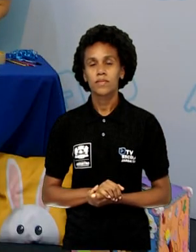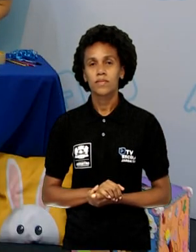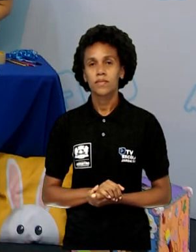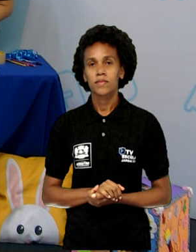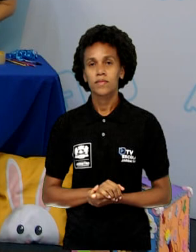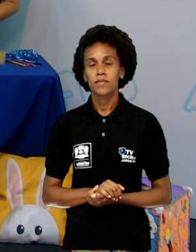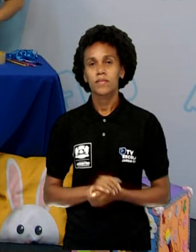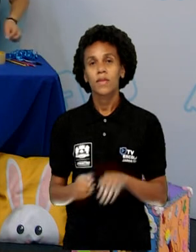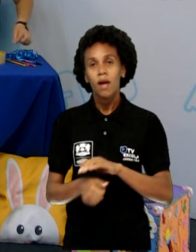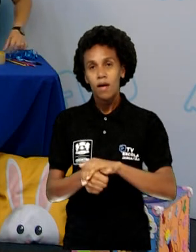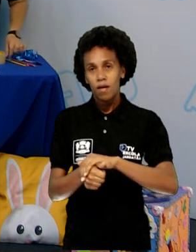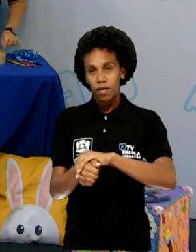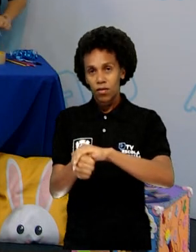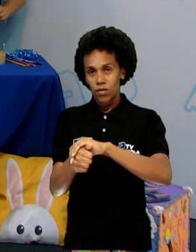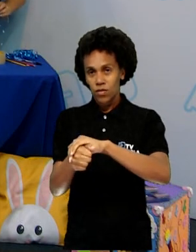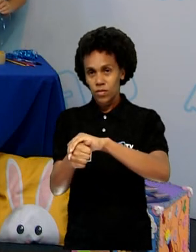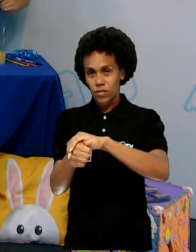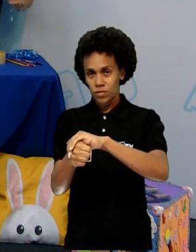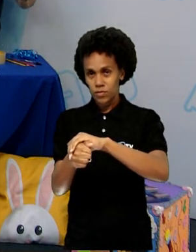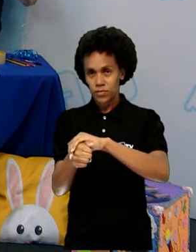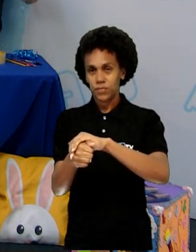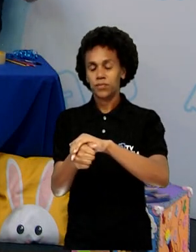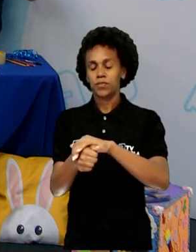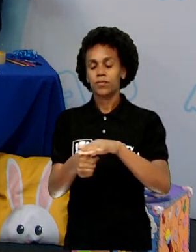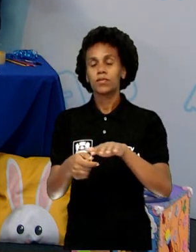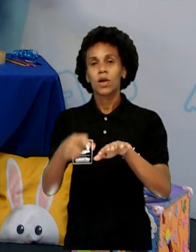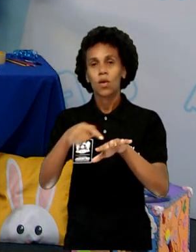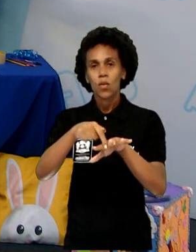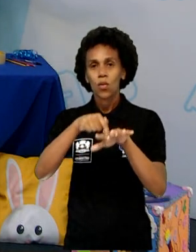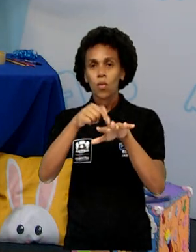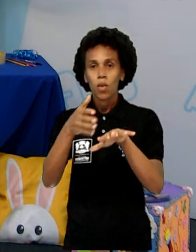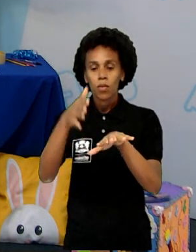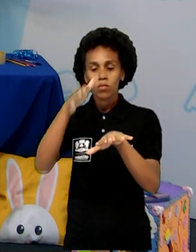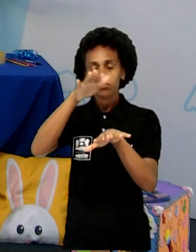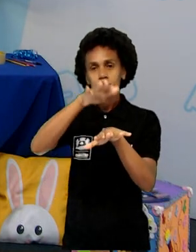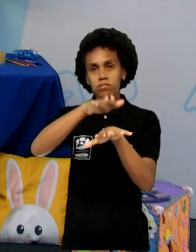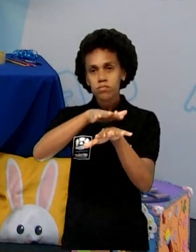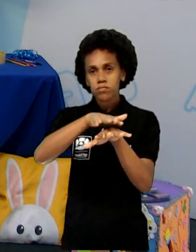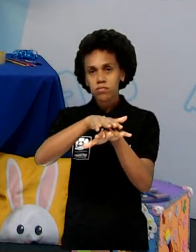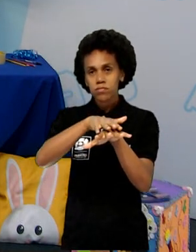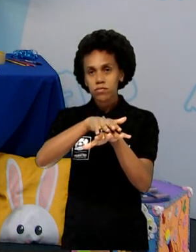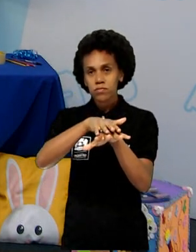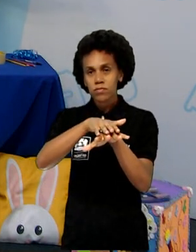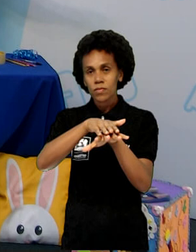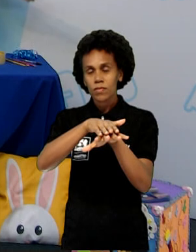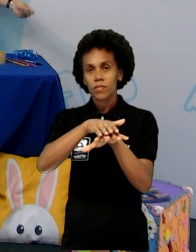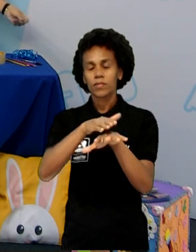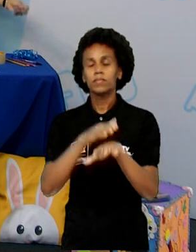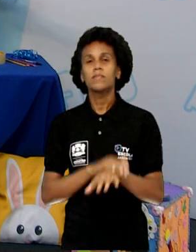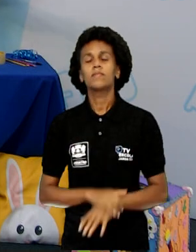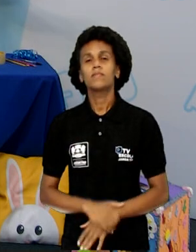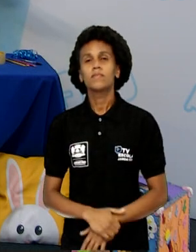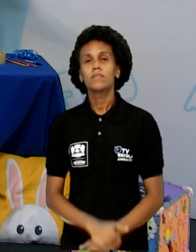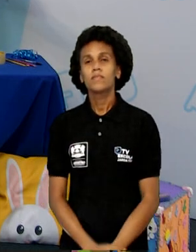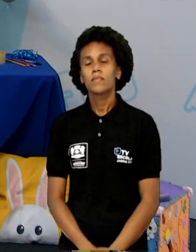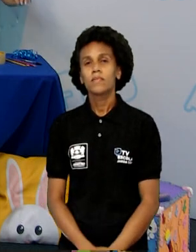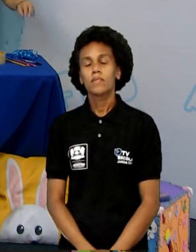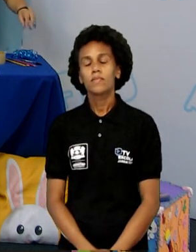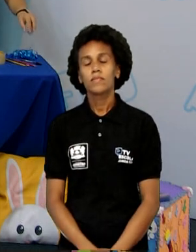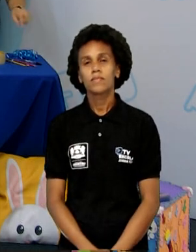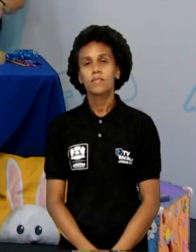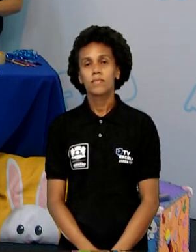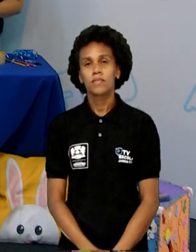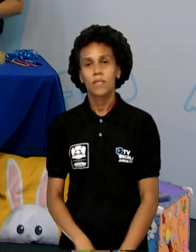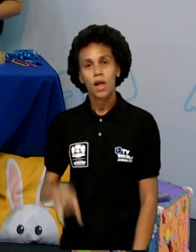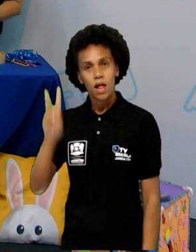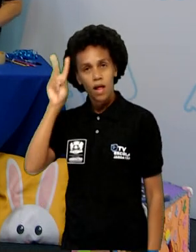desafio, a nossa atividade para a corrida da tartaruga. Lembram da fita, do cordão que eu pedi para